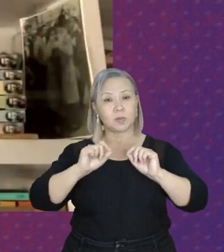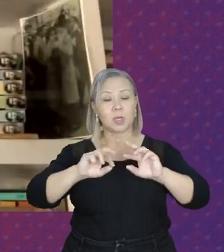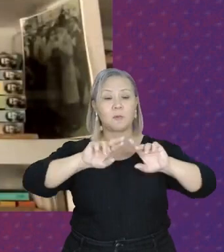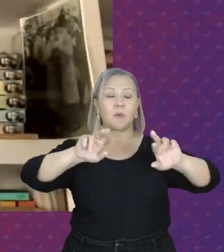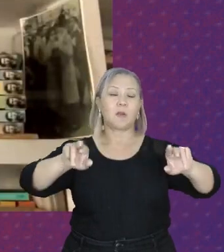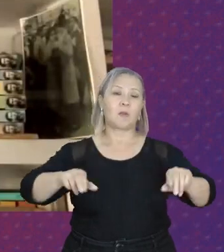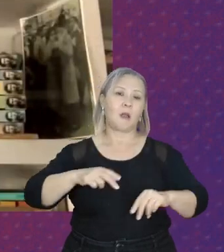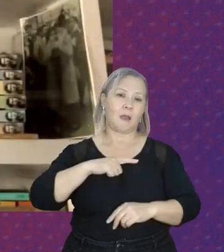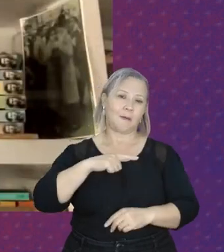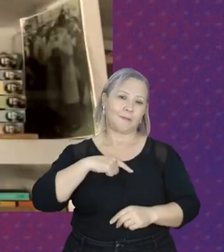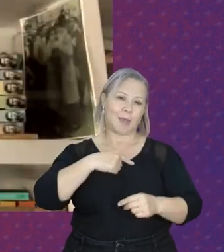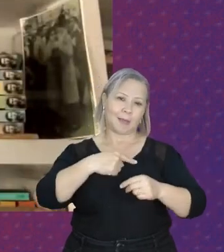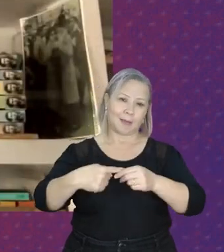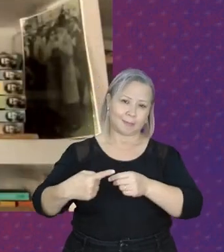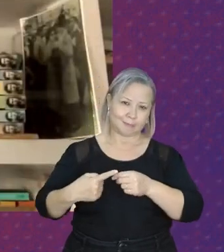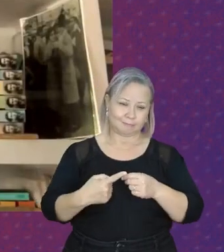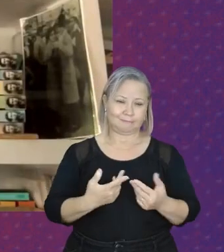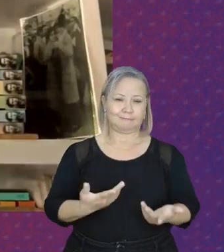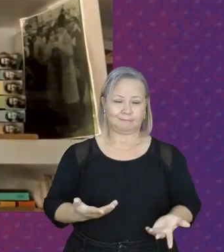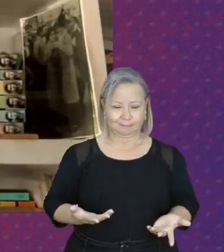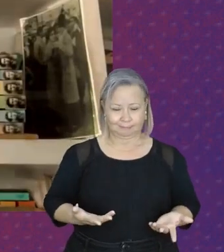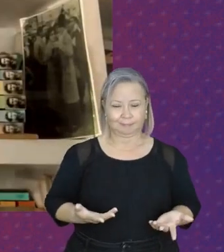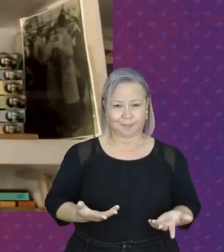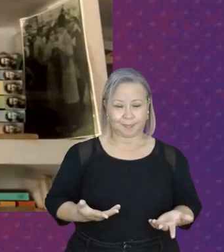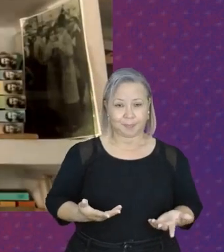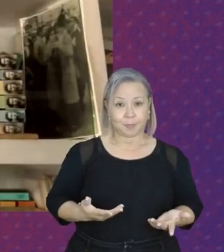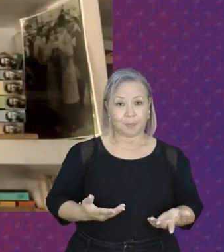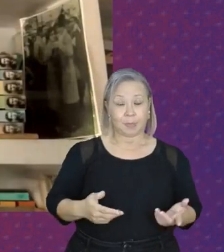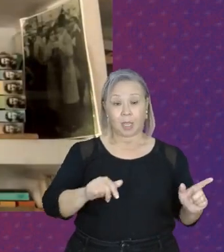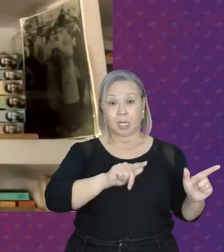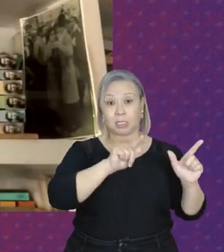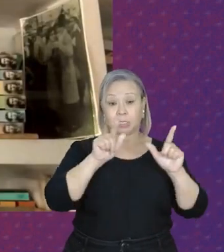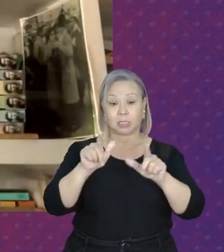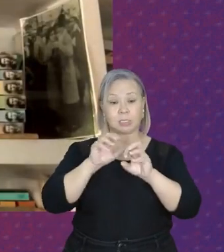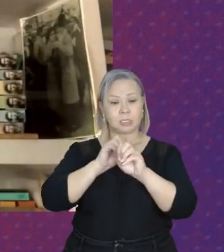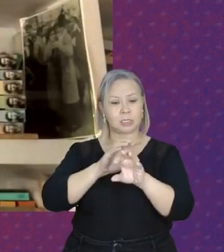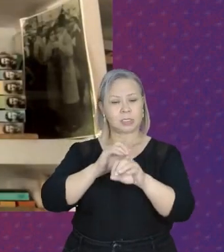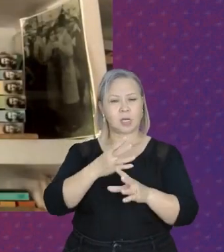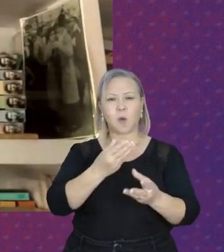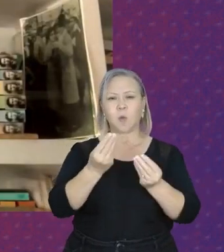sociedade. Então, esse bloco é muito importante.